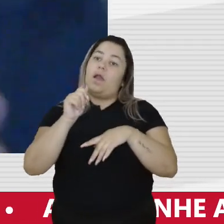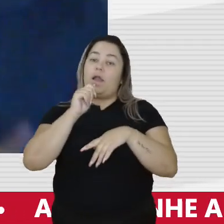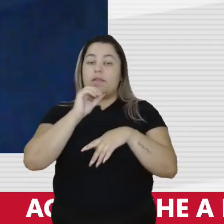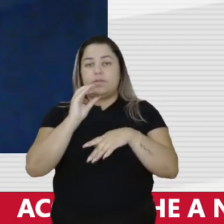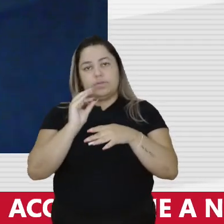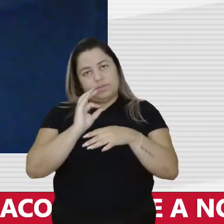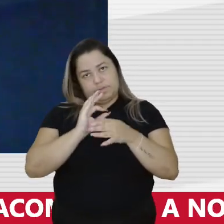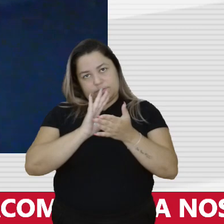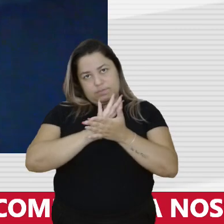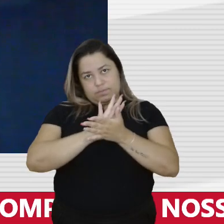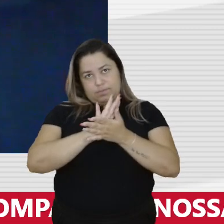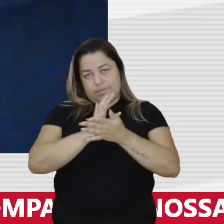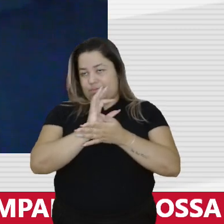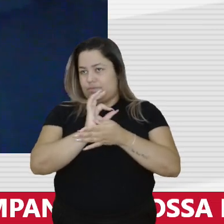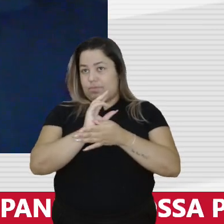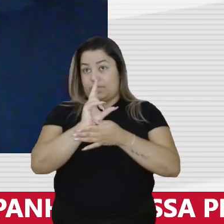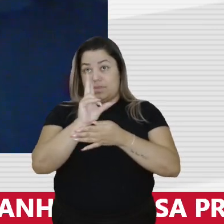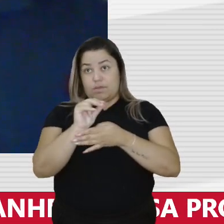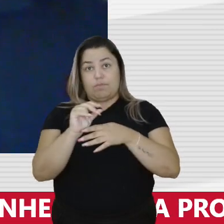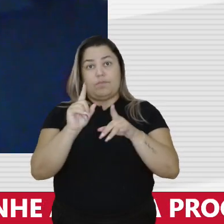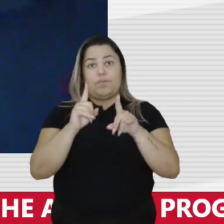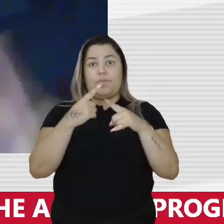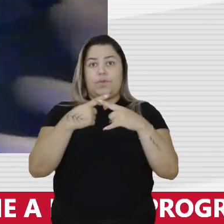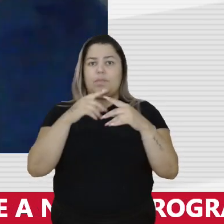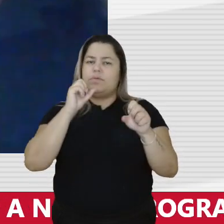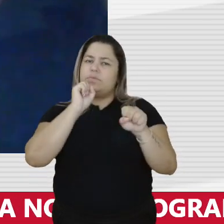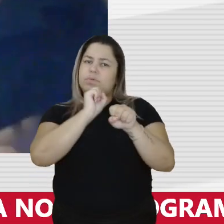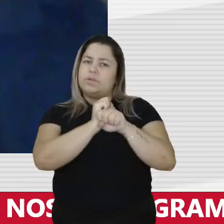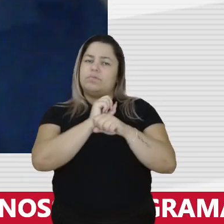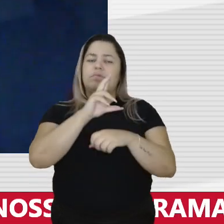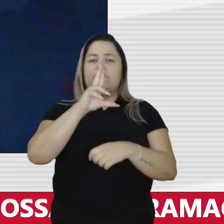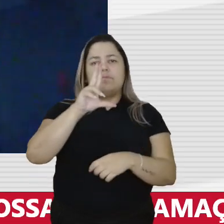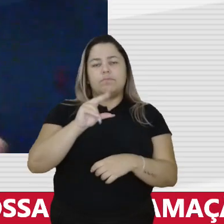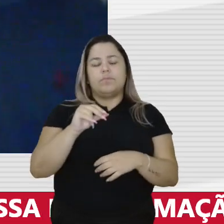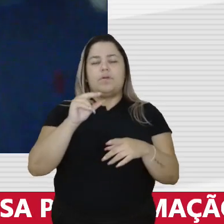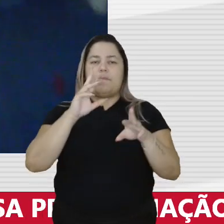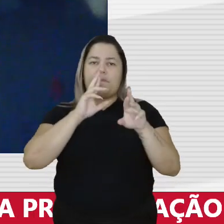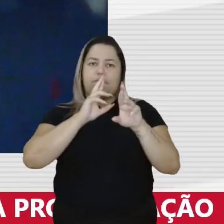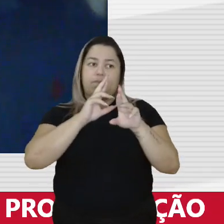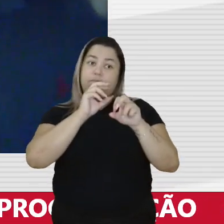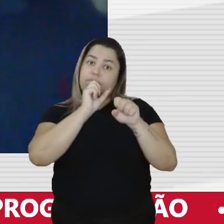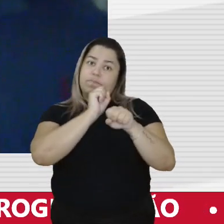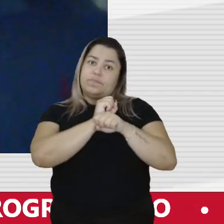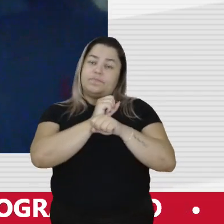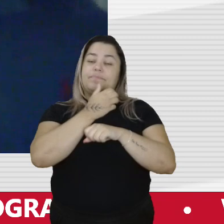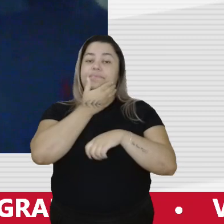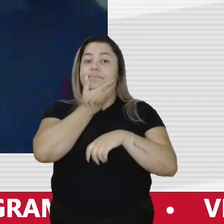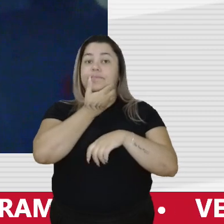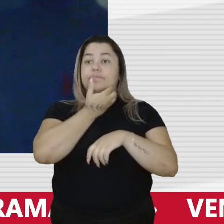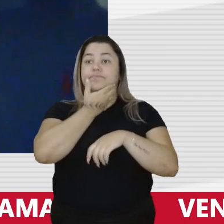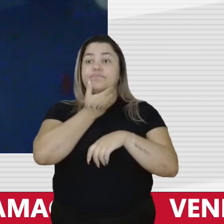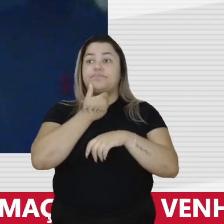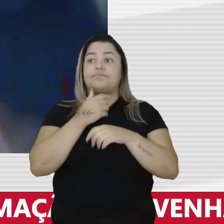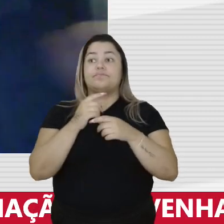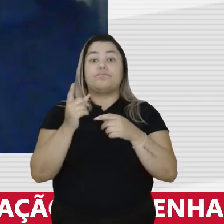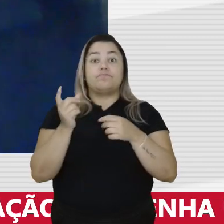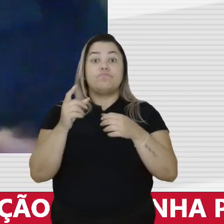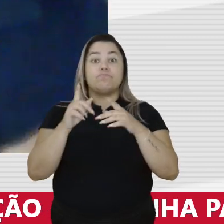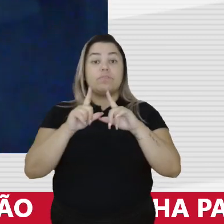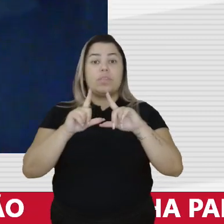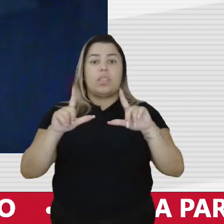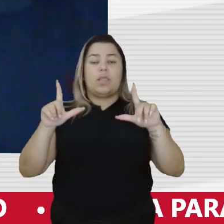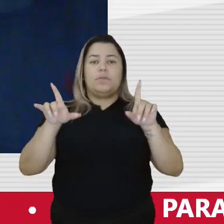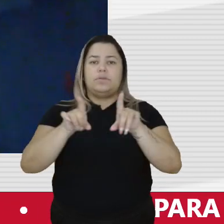que nós não esperamos e não vamos esperar vai ser lançado esse semestre? Não